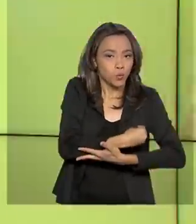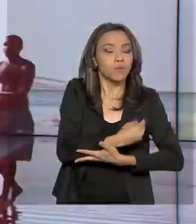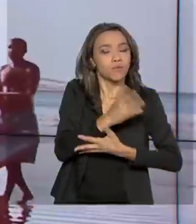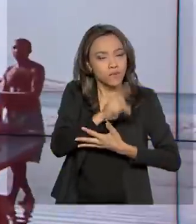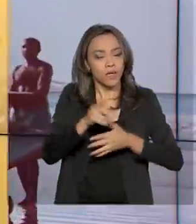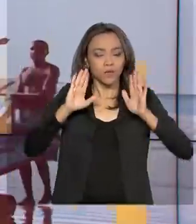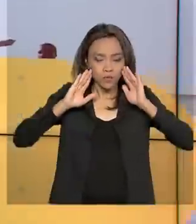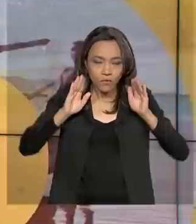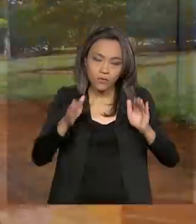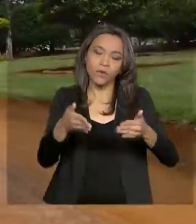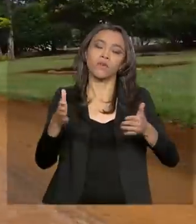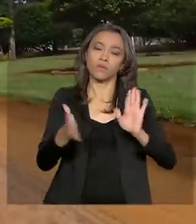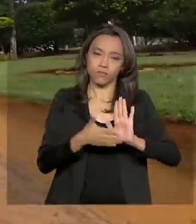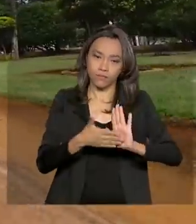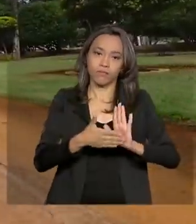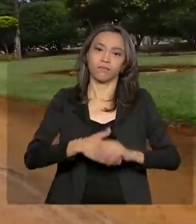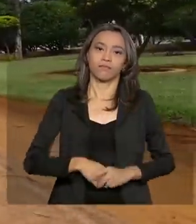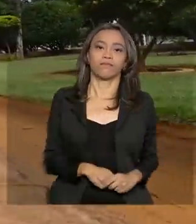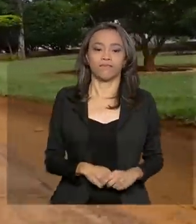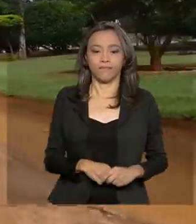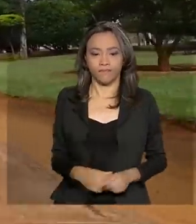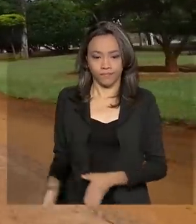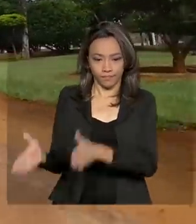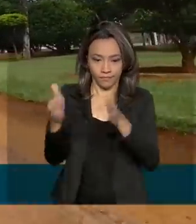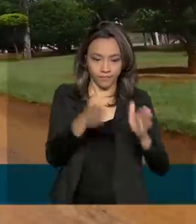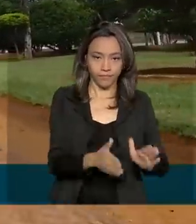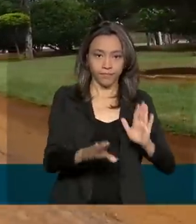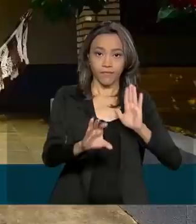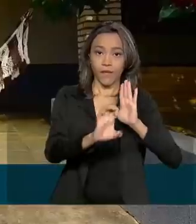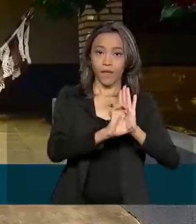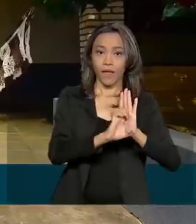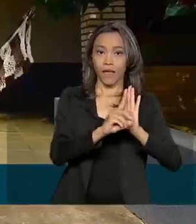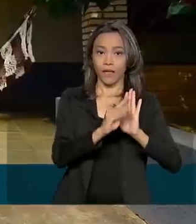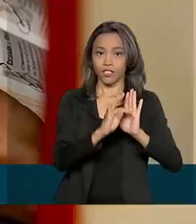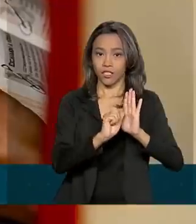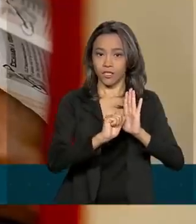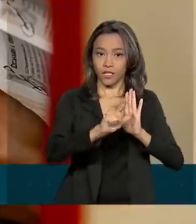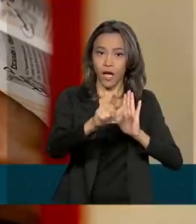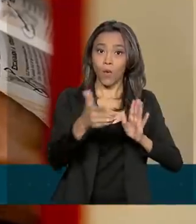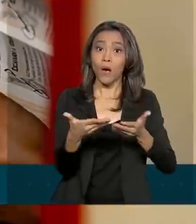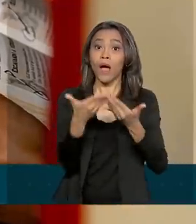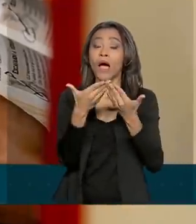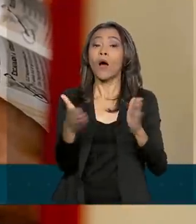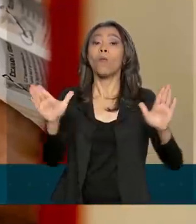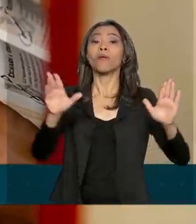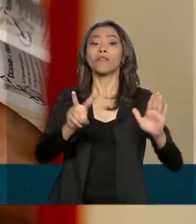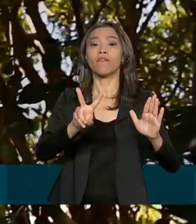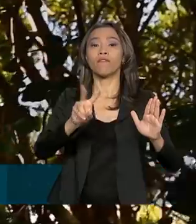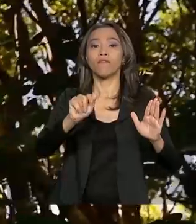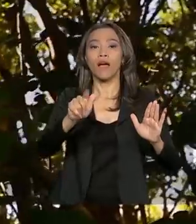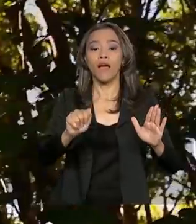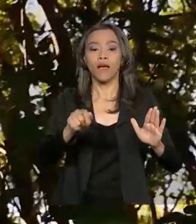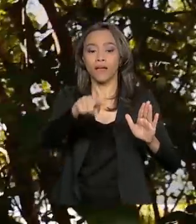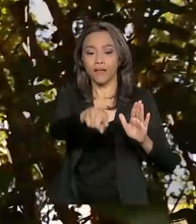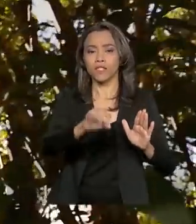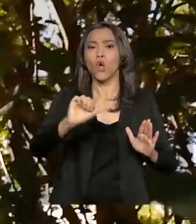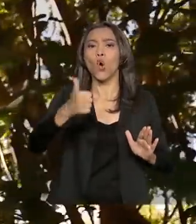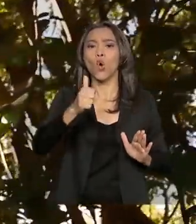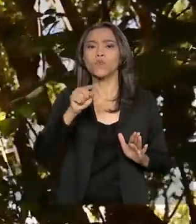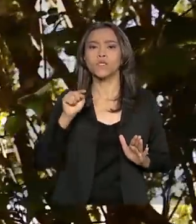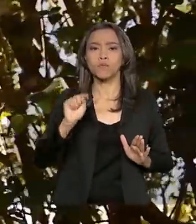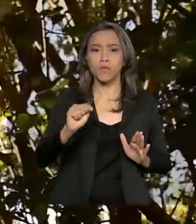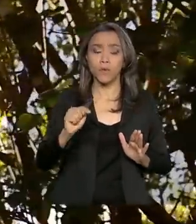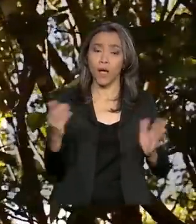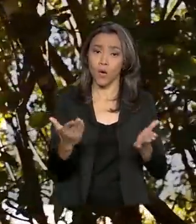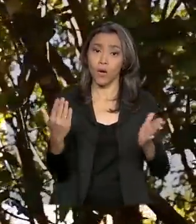foco da medida. O edital amplia a oferta de vagas em comunidades terapêuticas das atuais 11 mil para